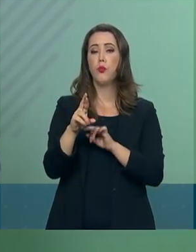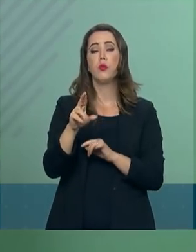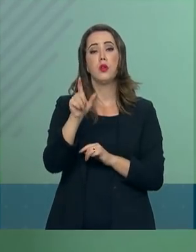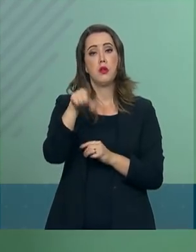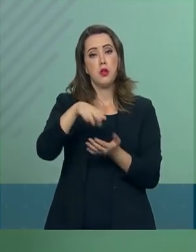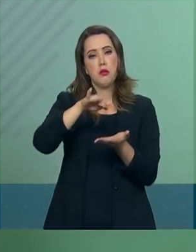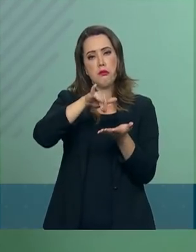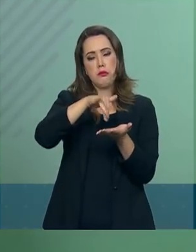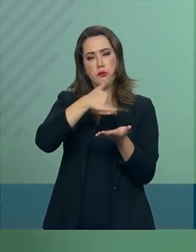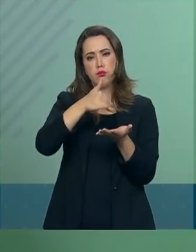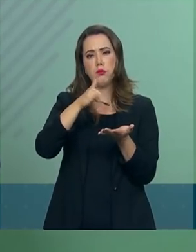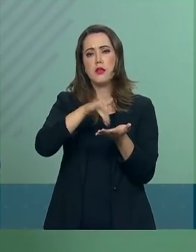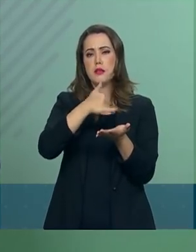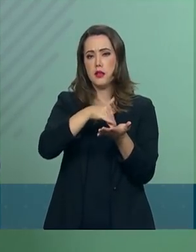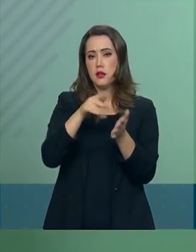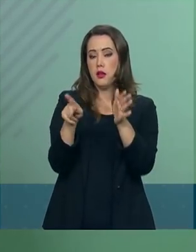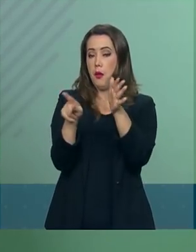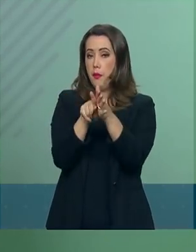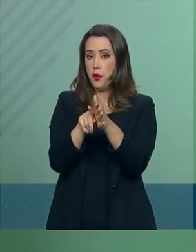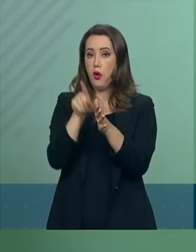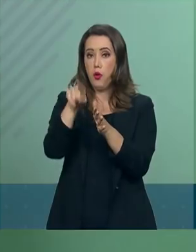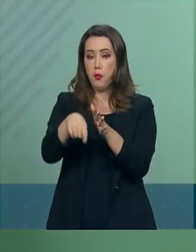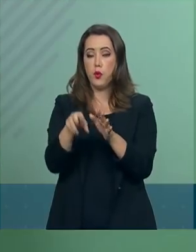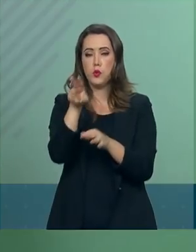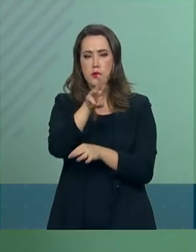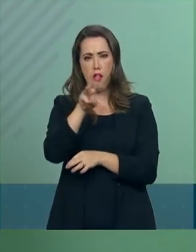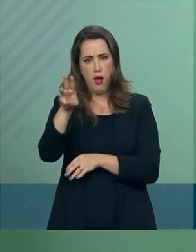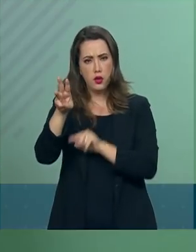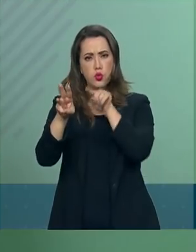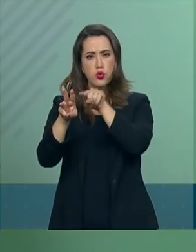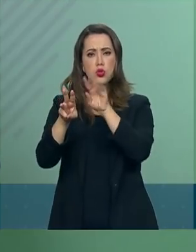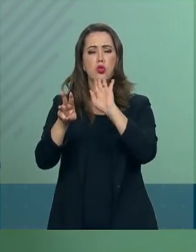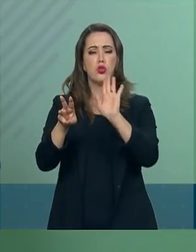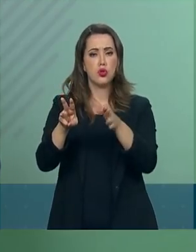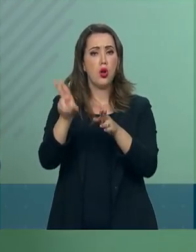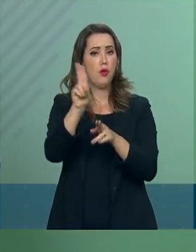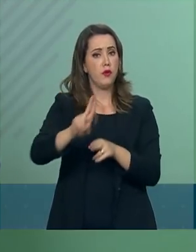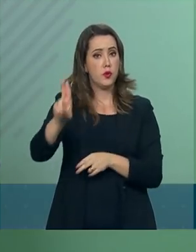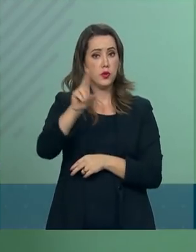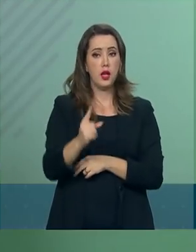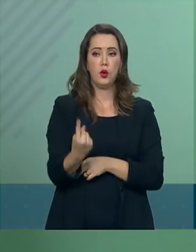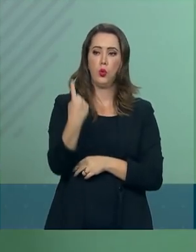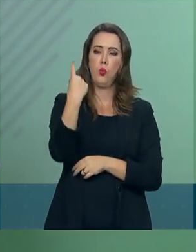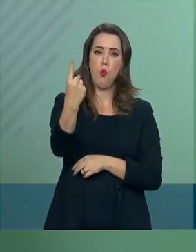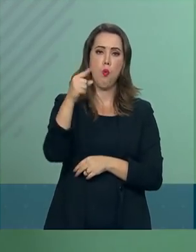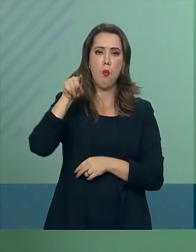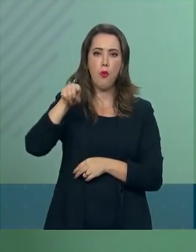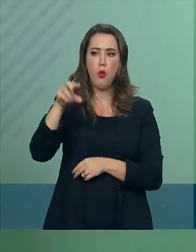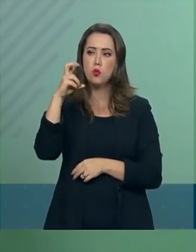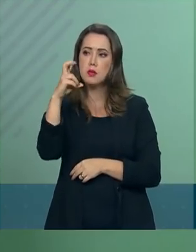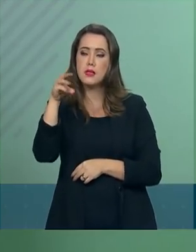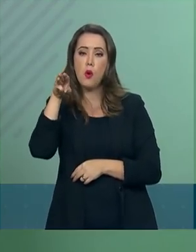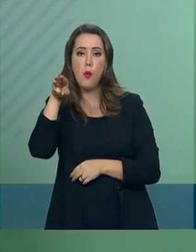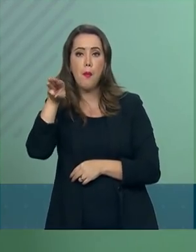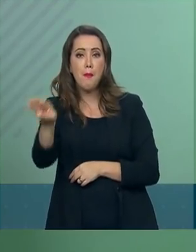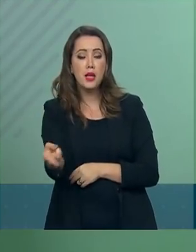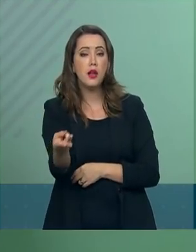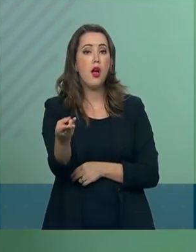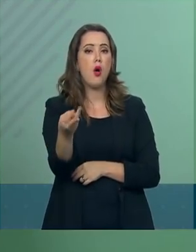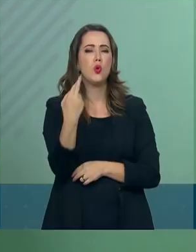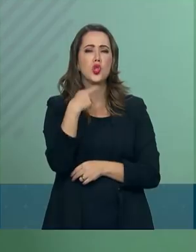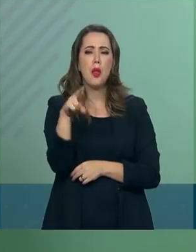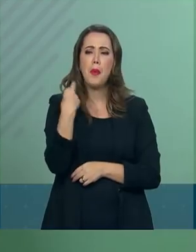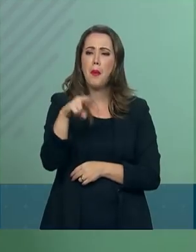já foram finalizadas 1,5 milhão de reclamações relativas a